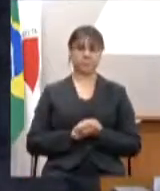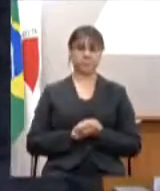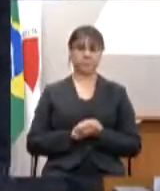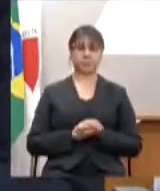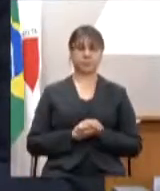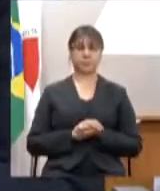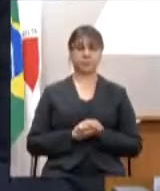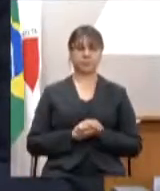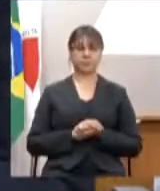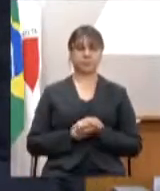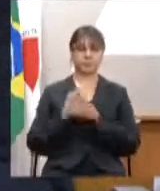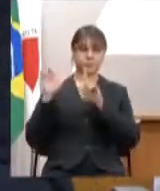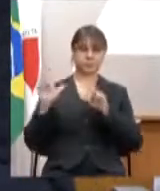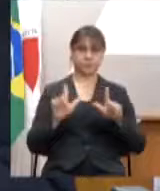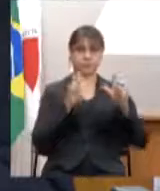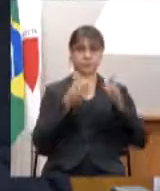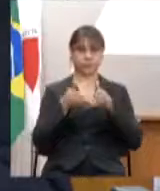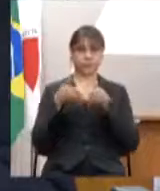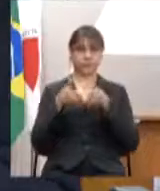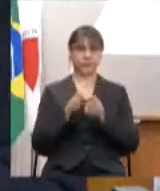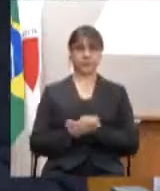Pode ir para a próxima, por favor.